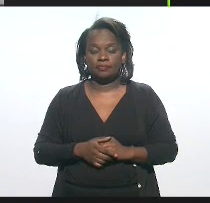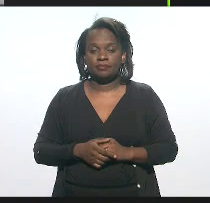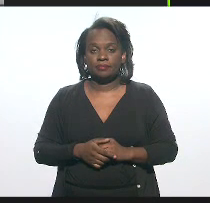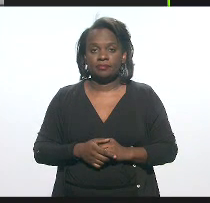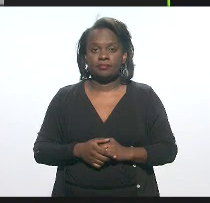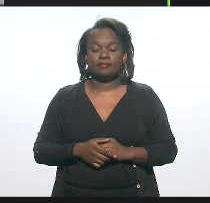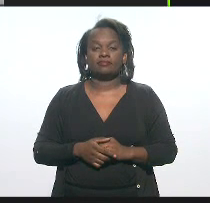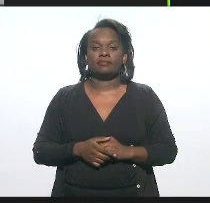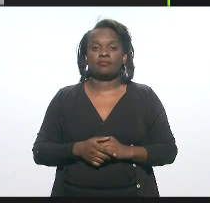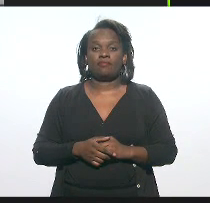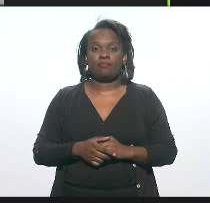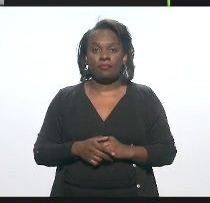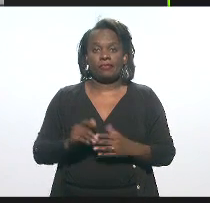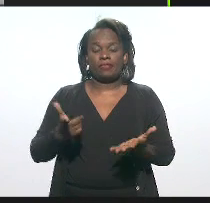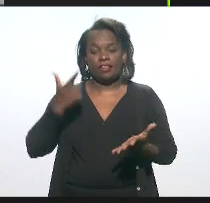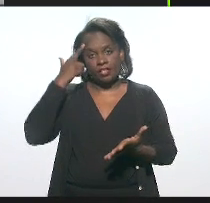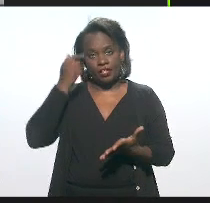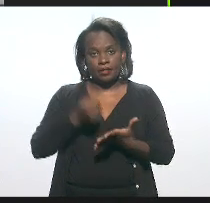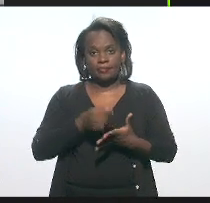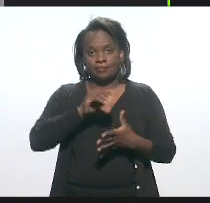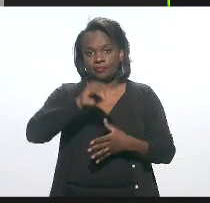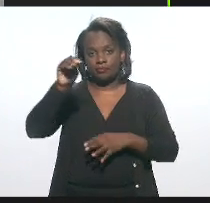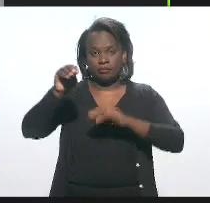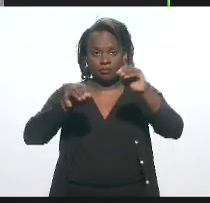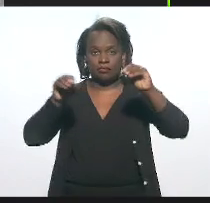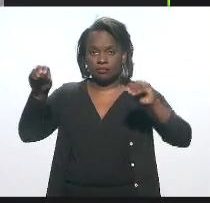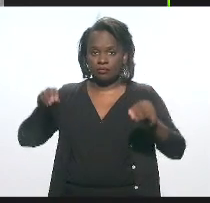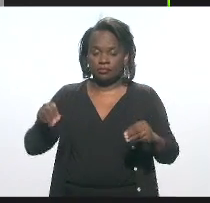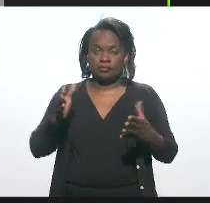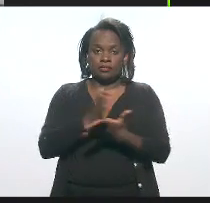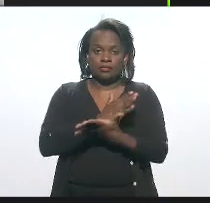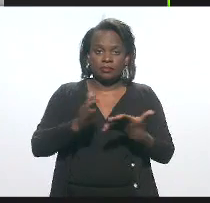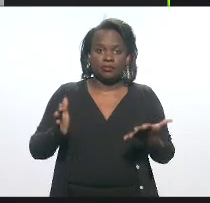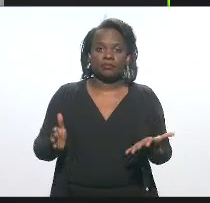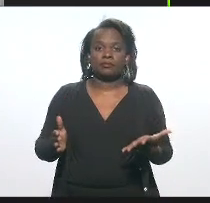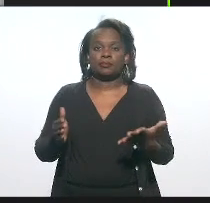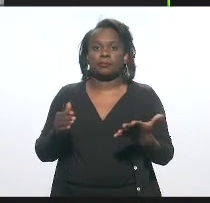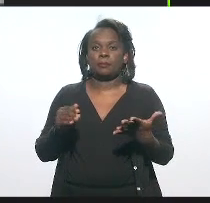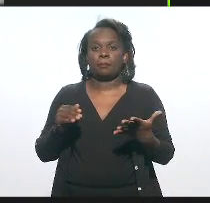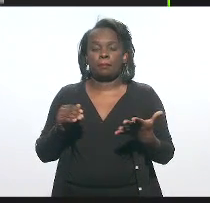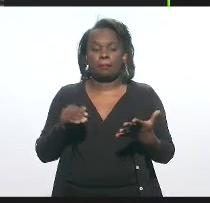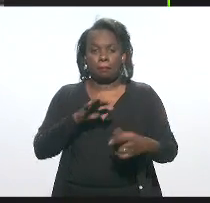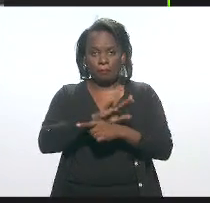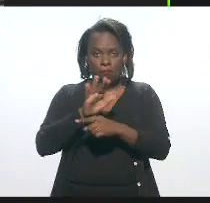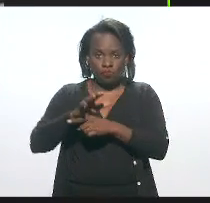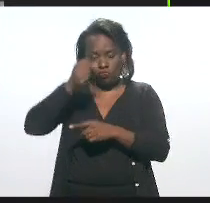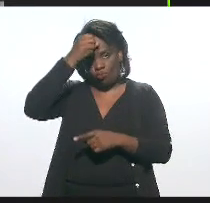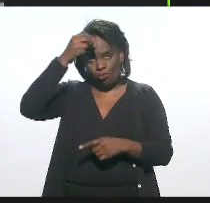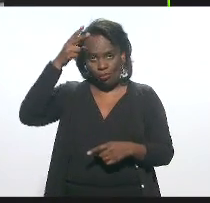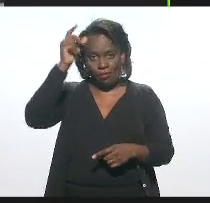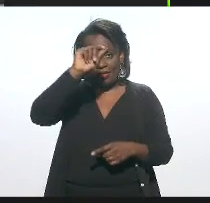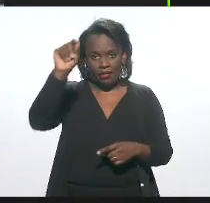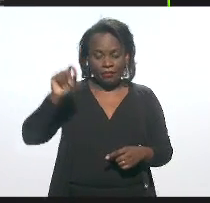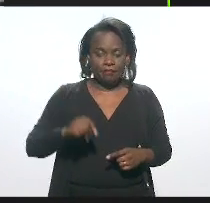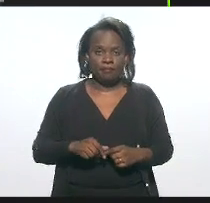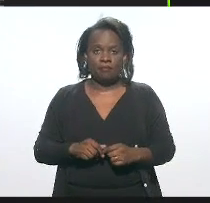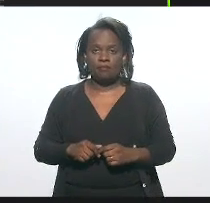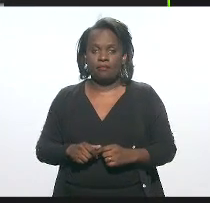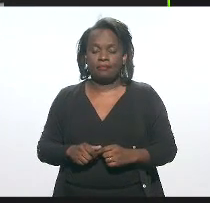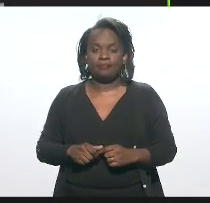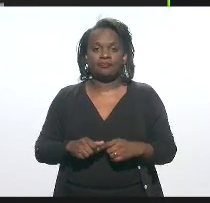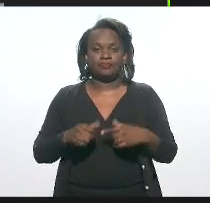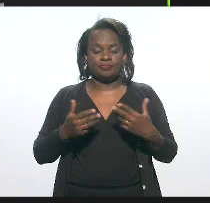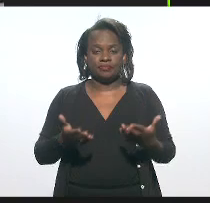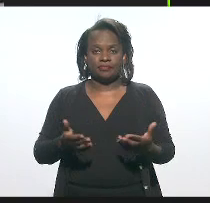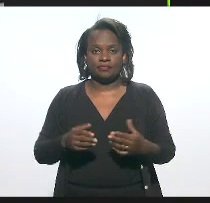decidiu transferir para algumas unidades que pudessem imobiliar aqueles municípios. Então, como